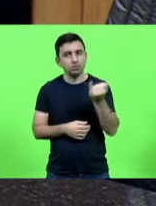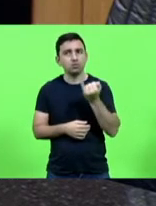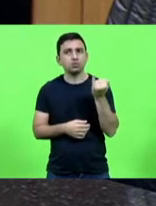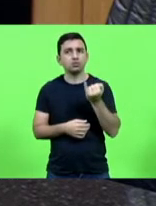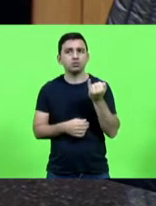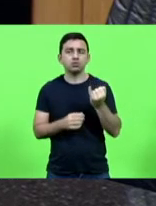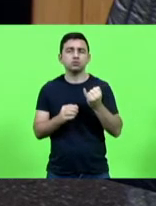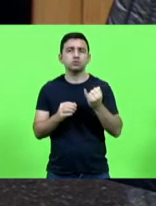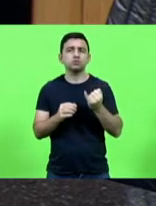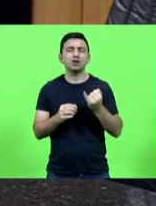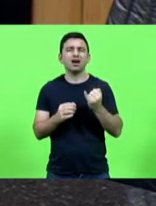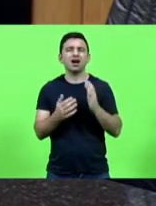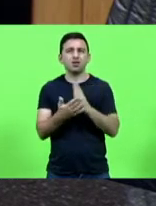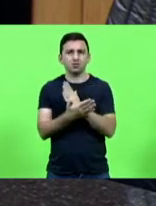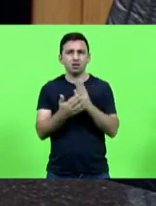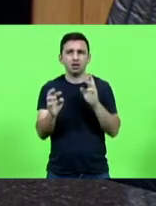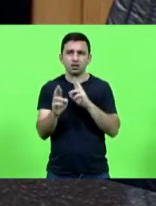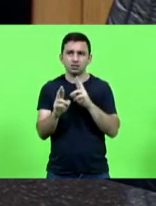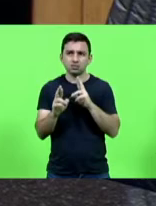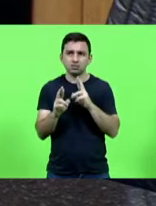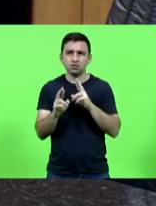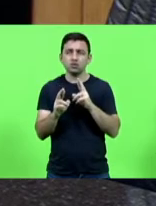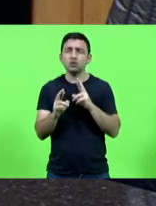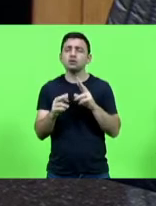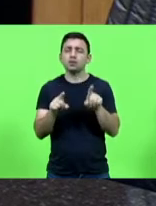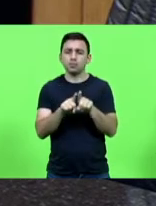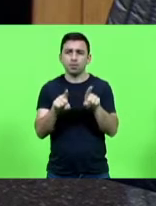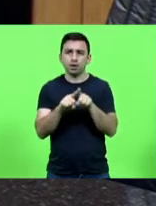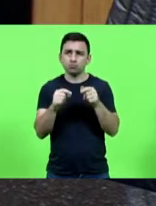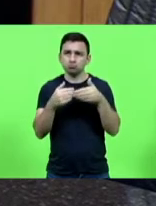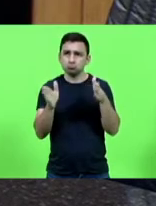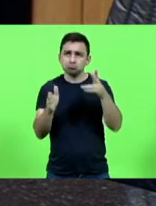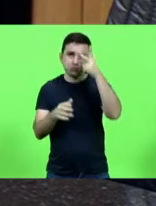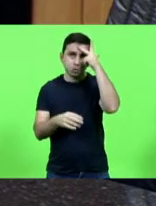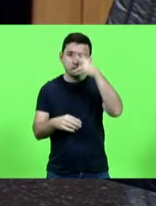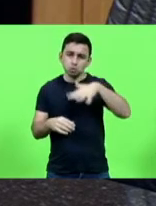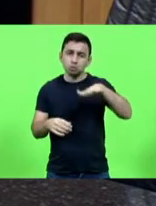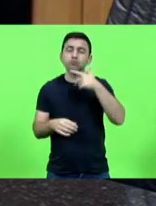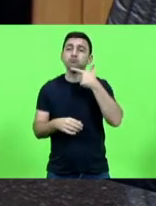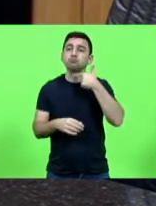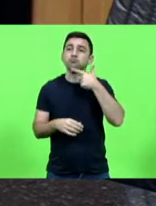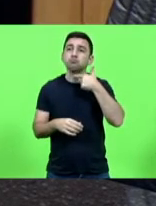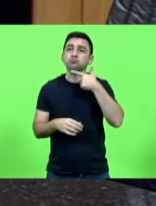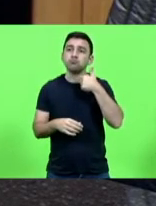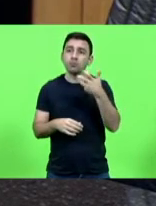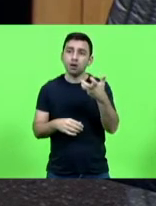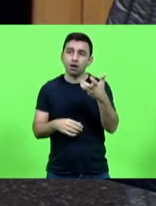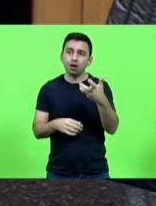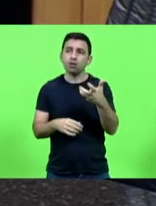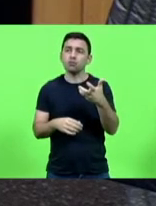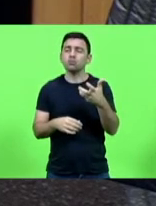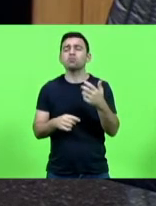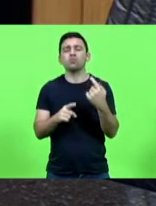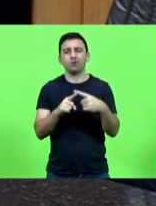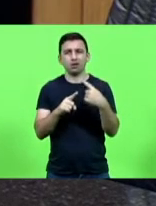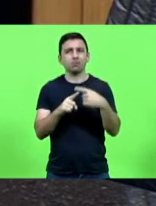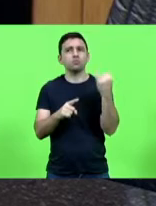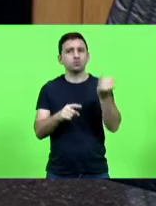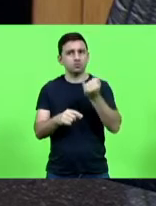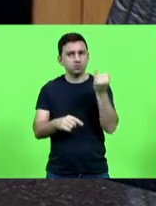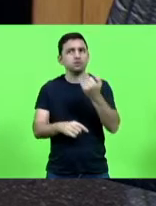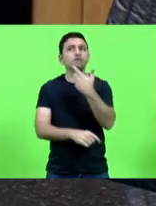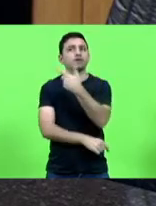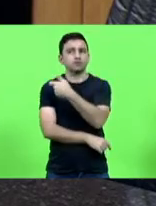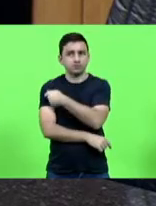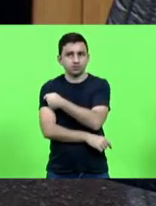daqueles que estão relacionados pudesse se abrir para as pessoas que desejam porque é importante também essa vacinação